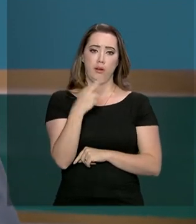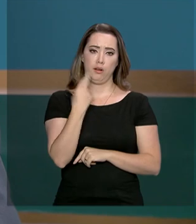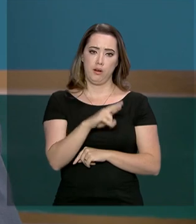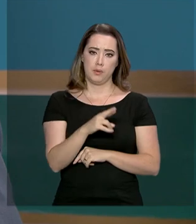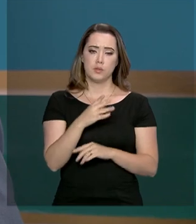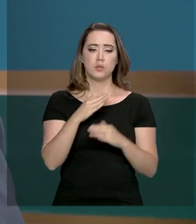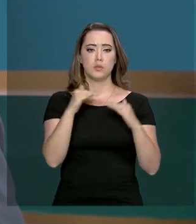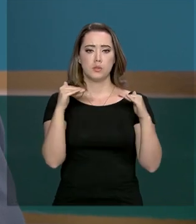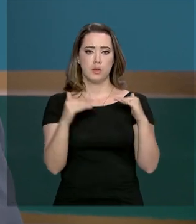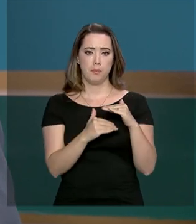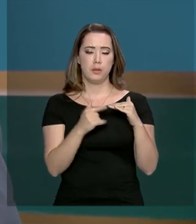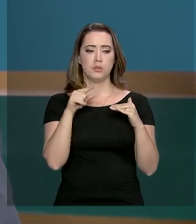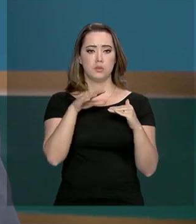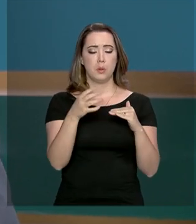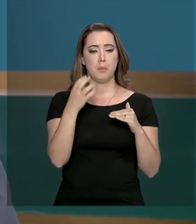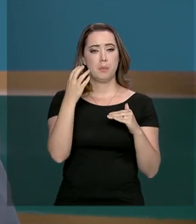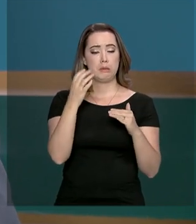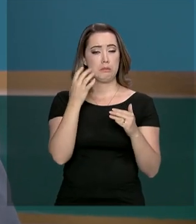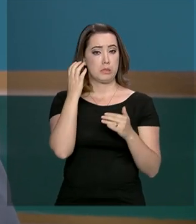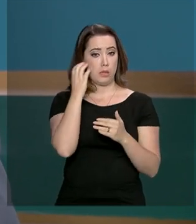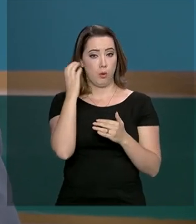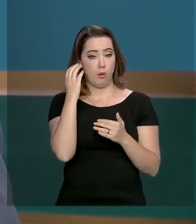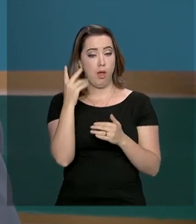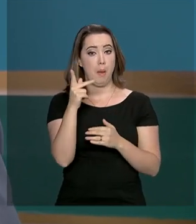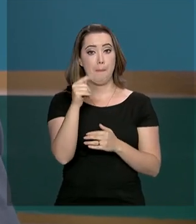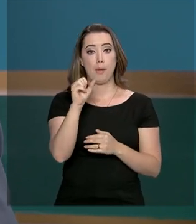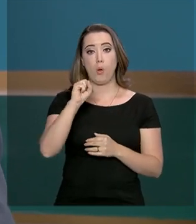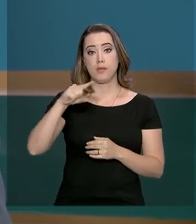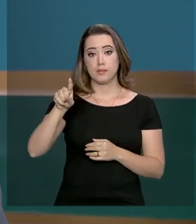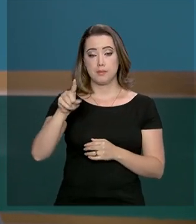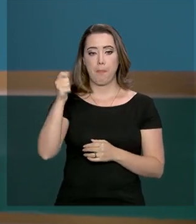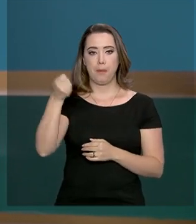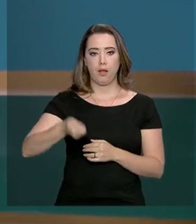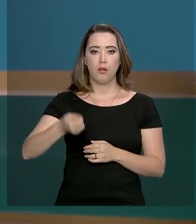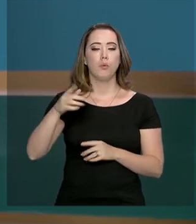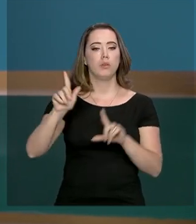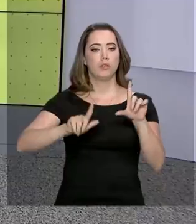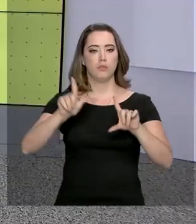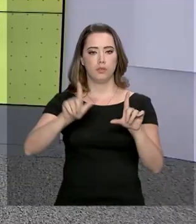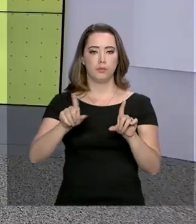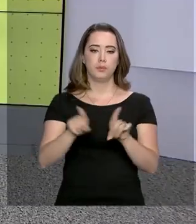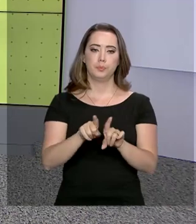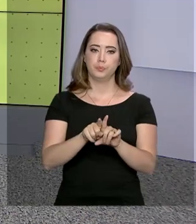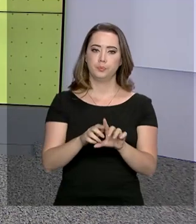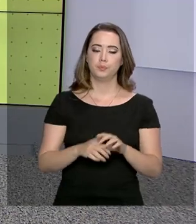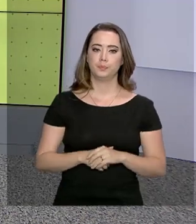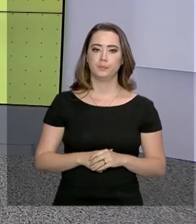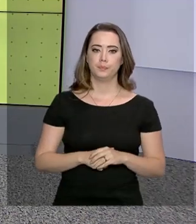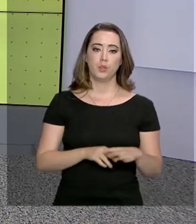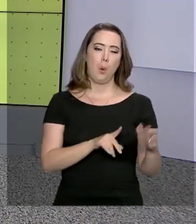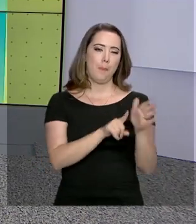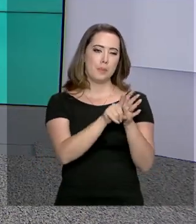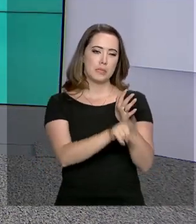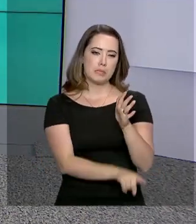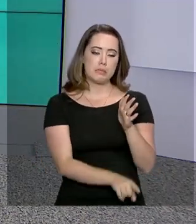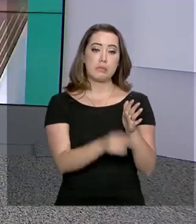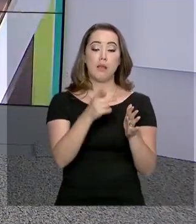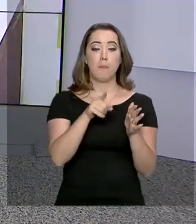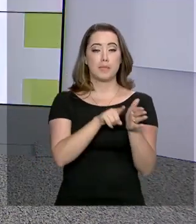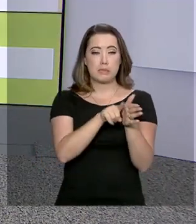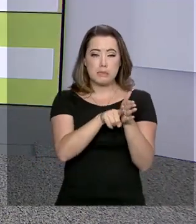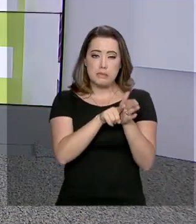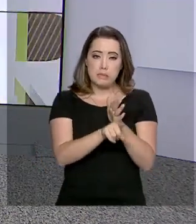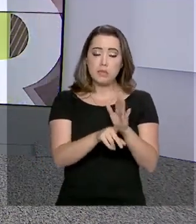seguida pelas queixas de celulares pós-pagos e TV por assinatura. Uma pesquisa mostra que o Brasil